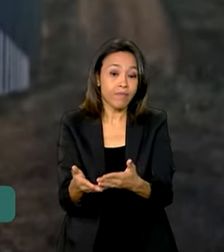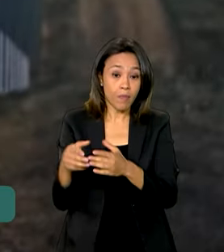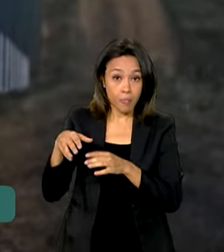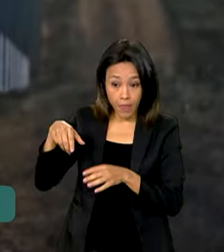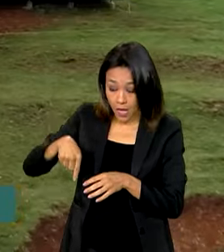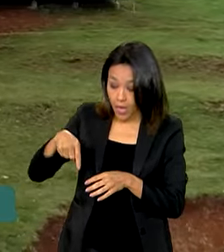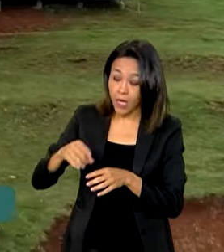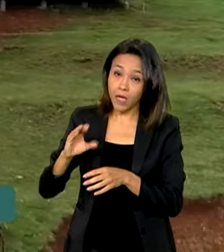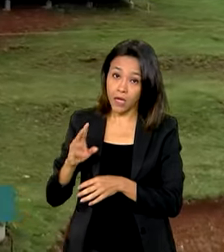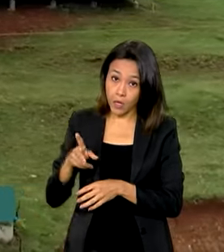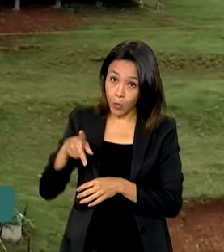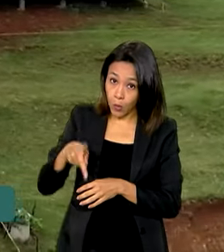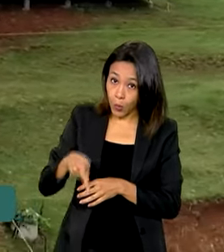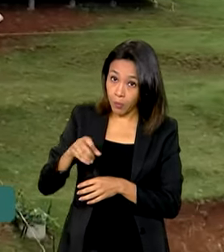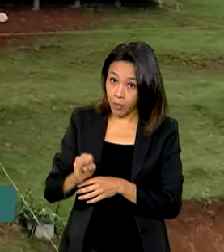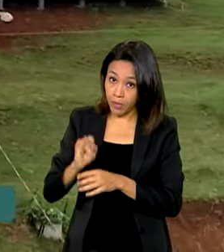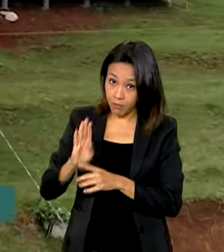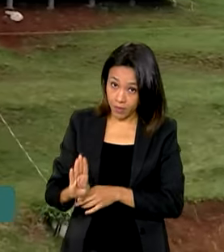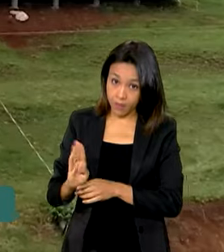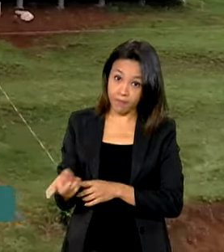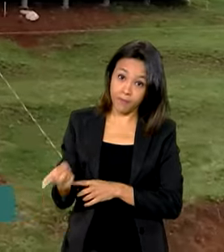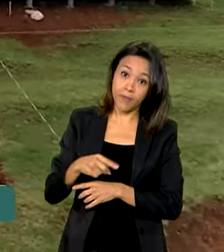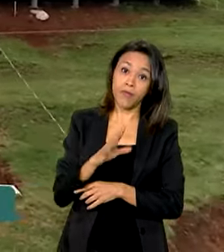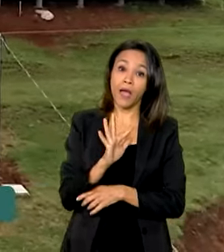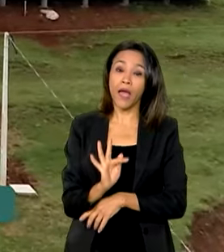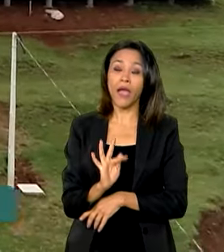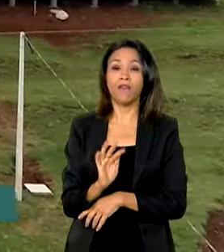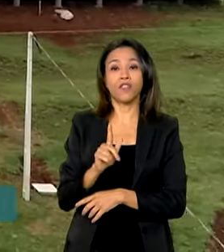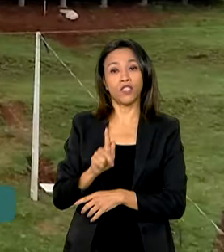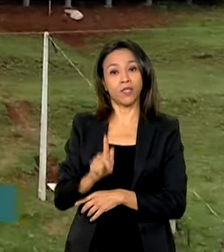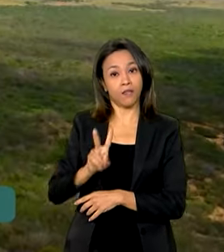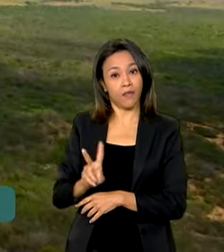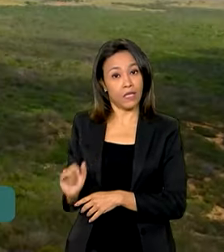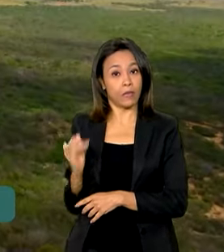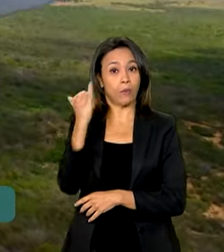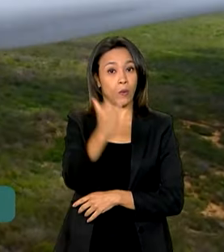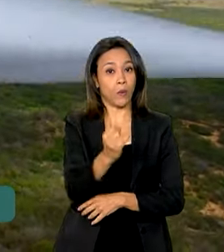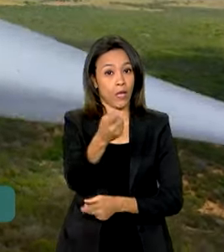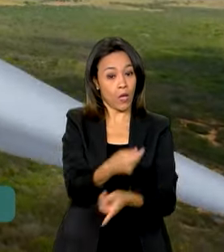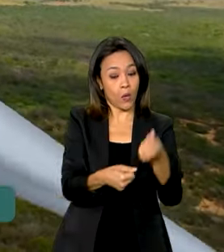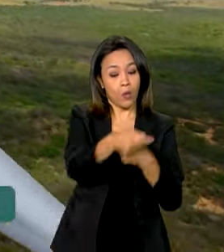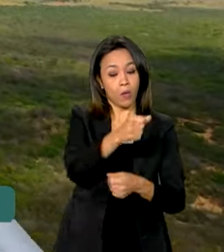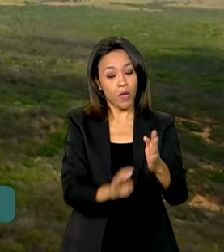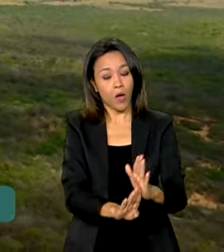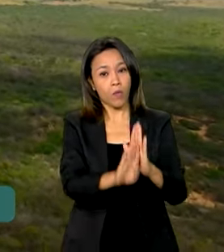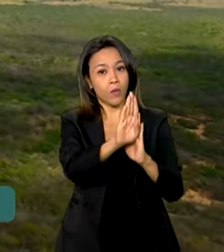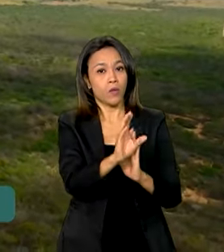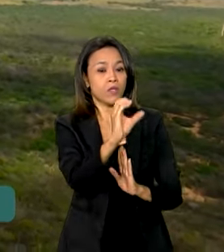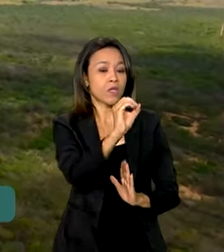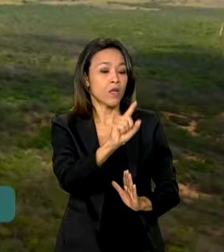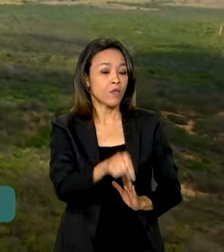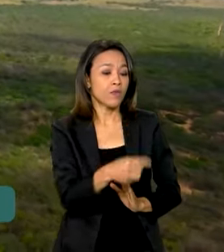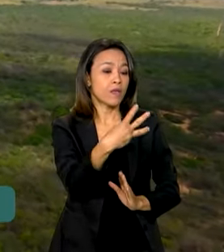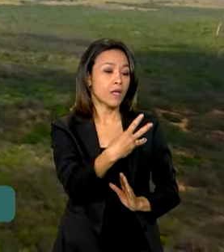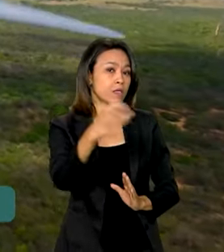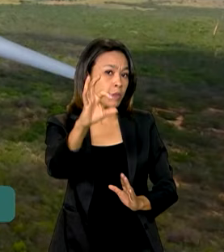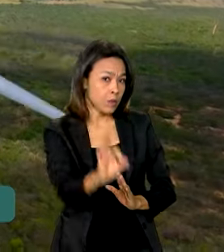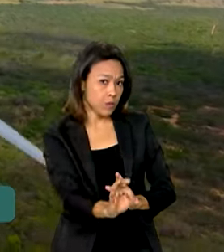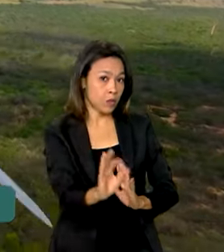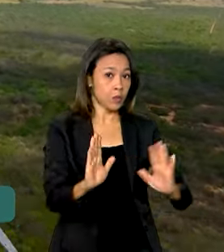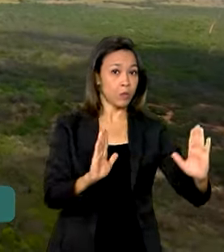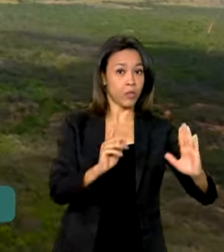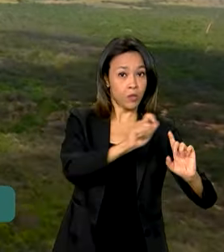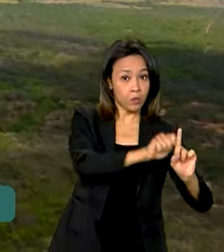PIB da Fundação Getúlio Vargas, a economia registrou crescimento de 0,3% na passagem de